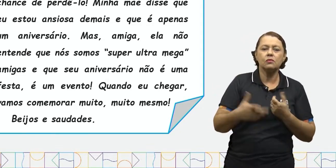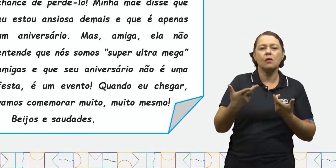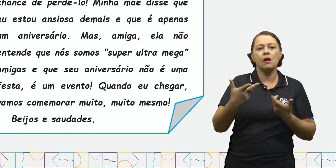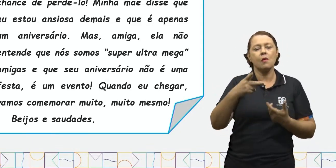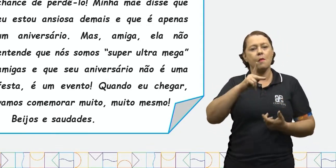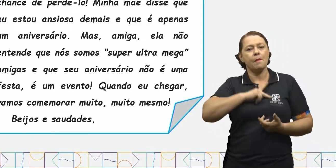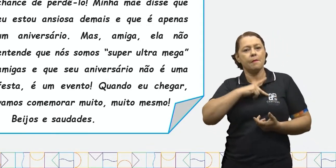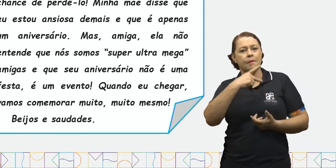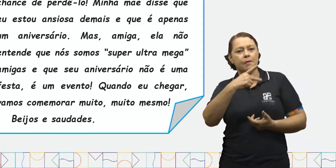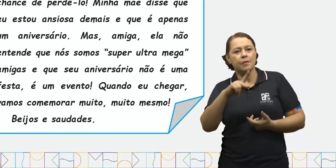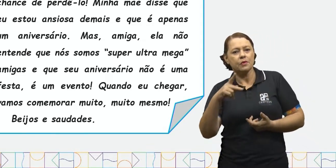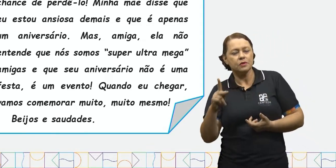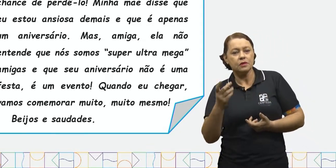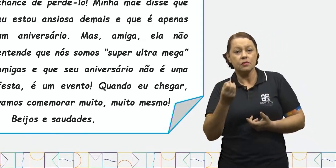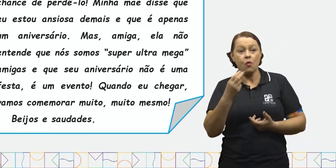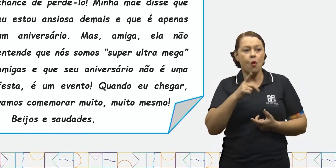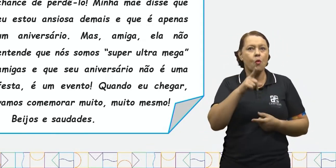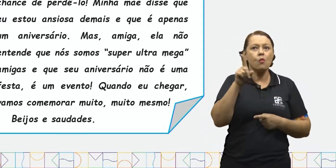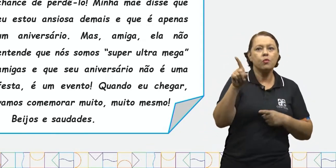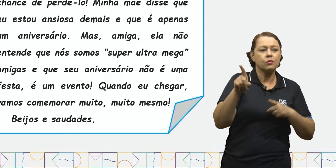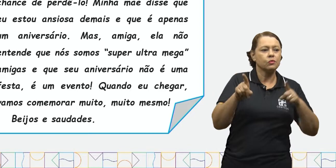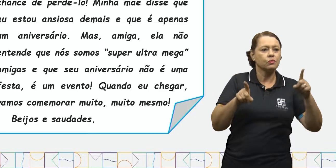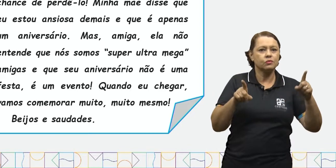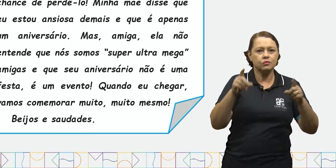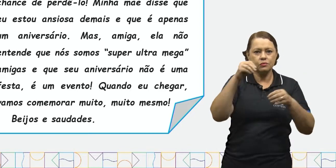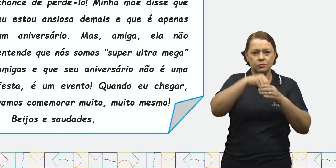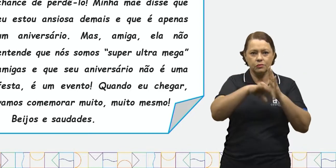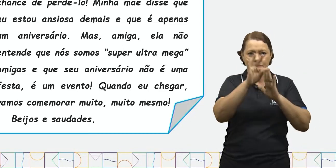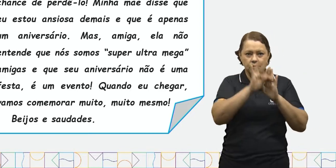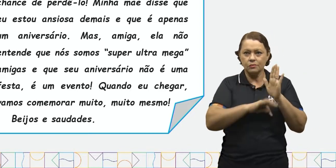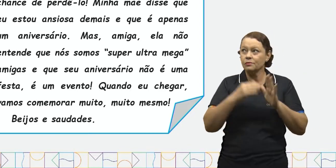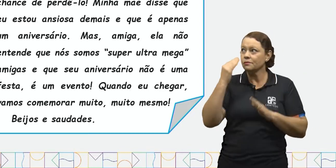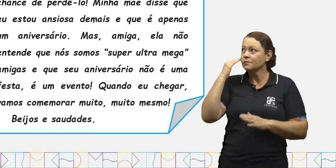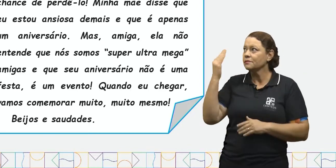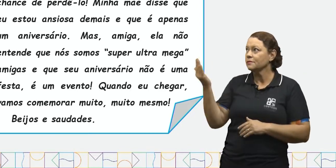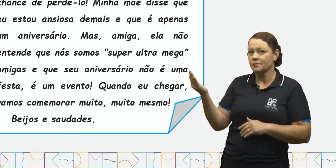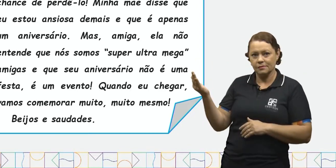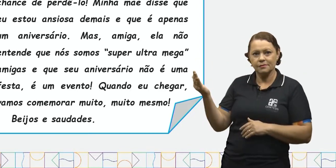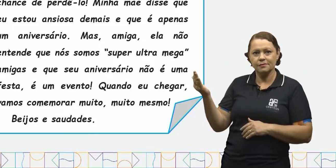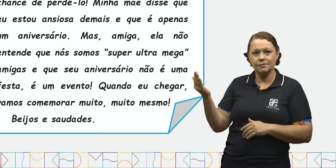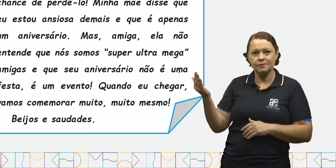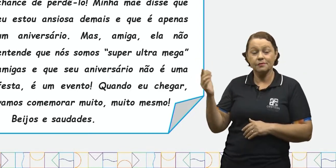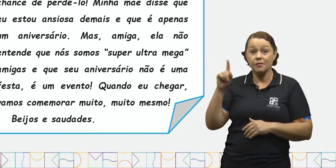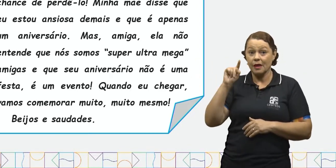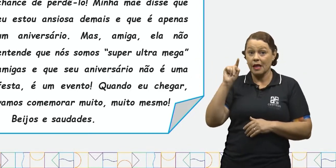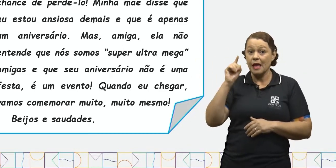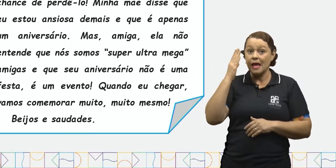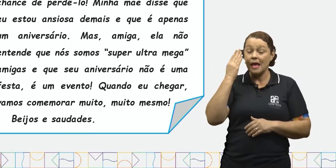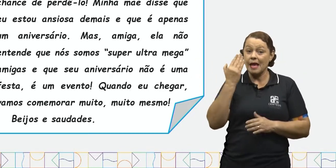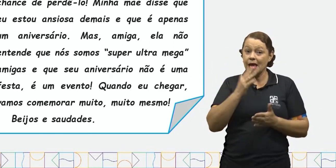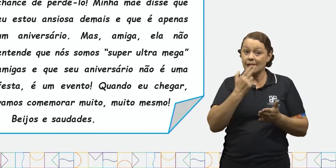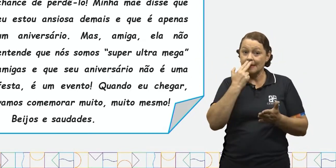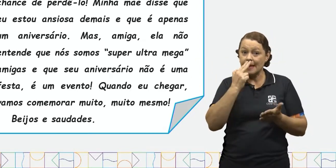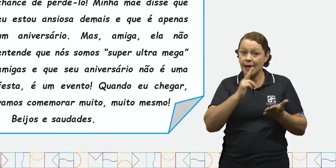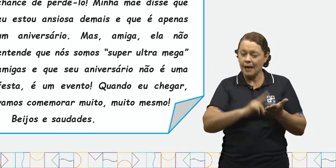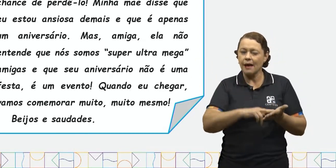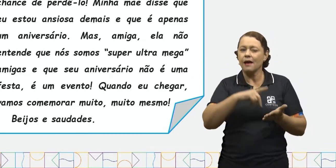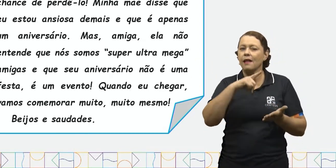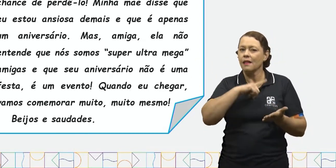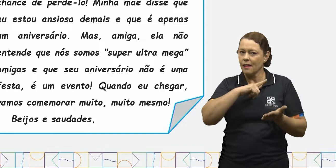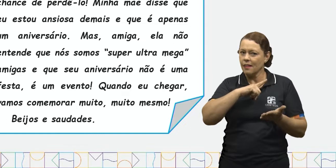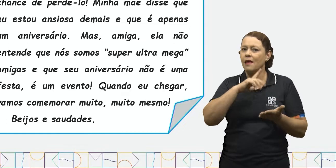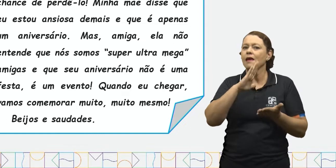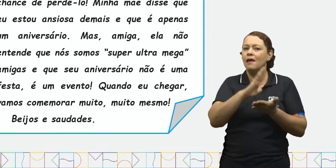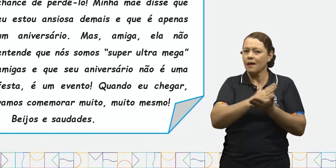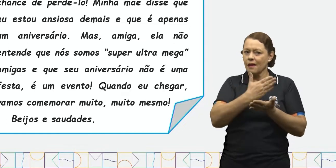possessivo ou demonstrativo nesse texto? Essa carta, inclusive, tem bastante pronomes.